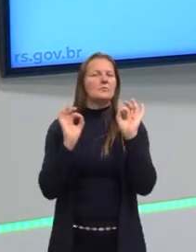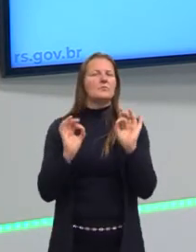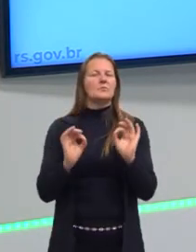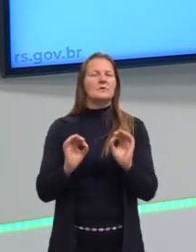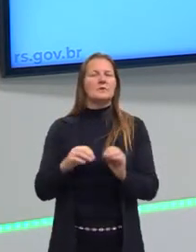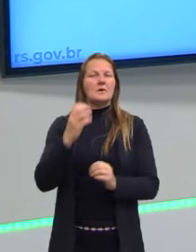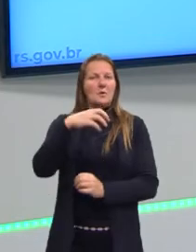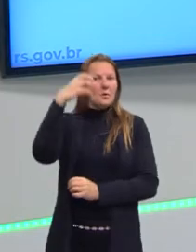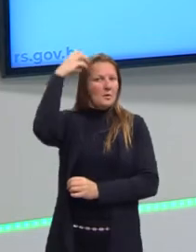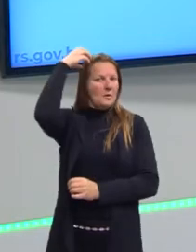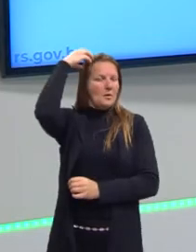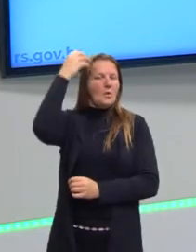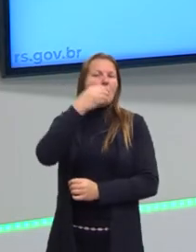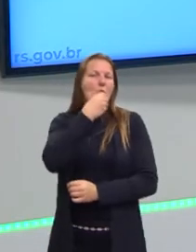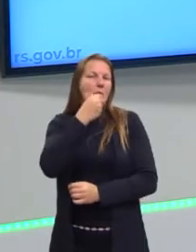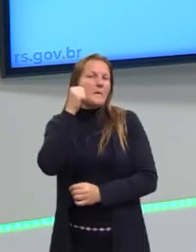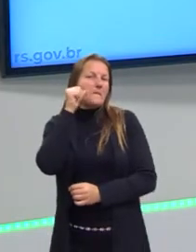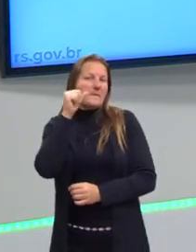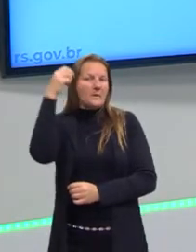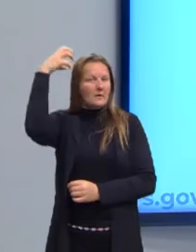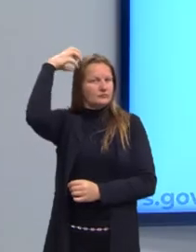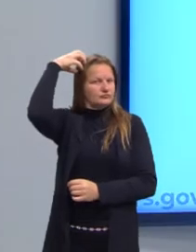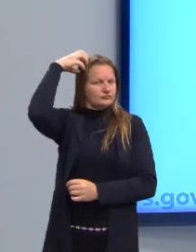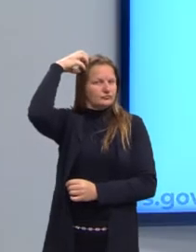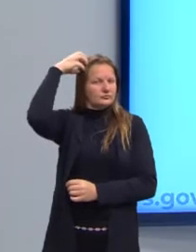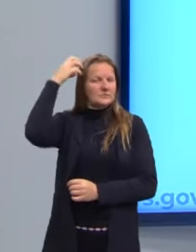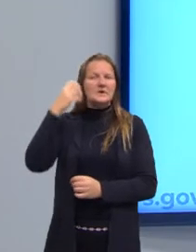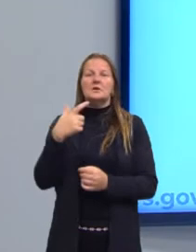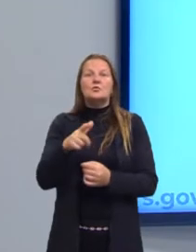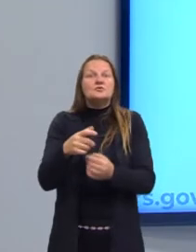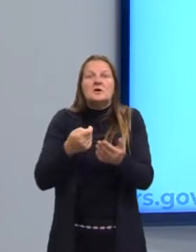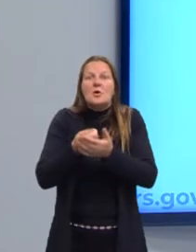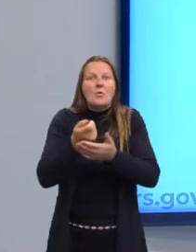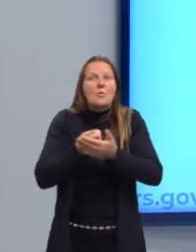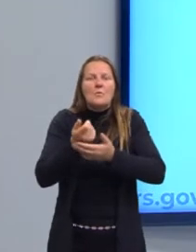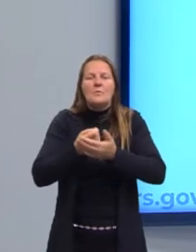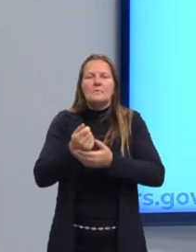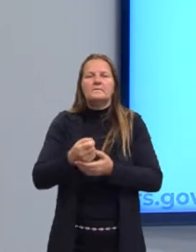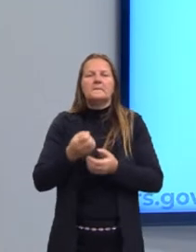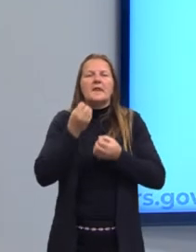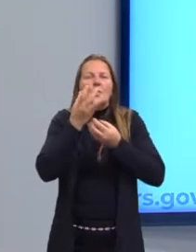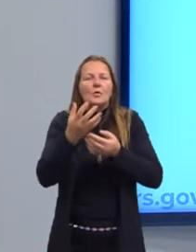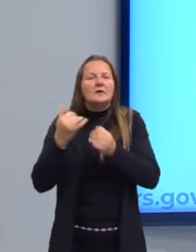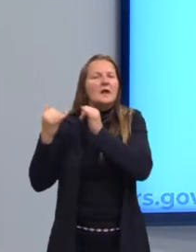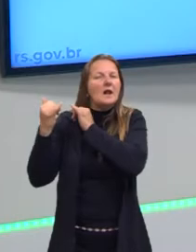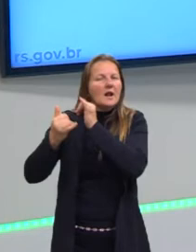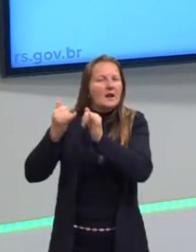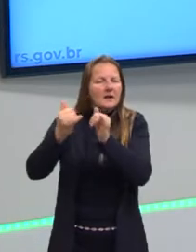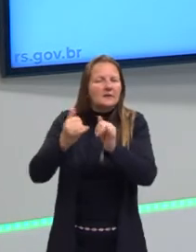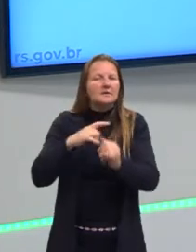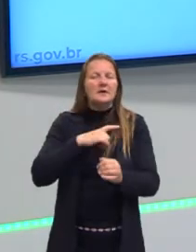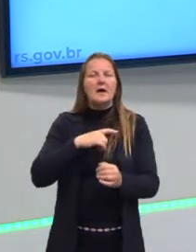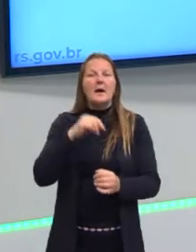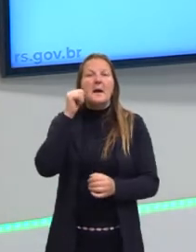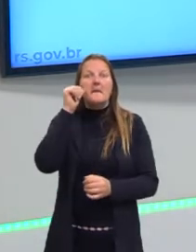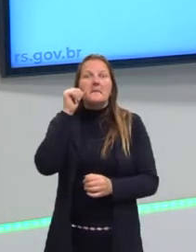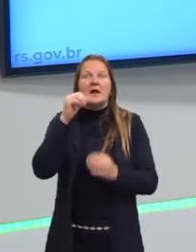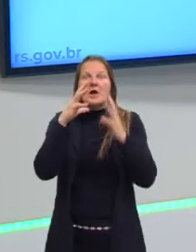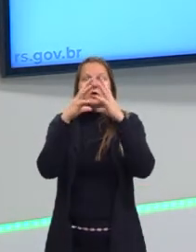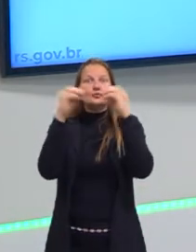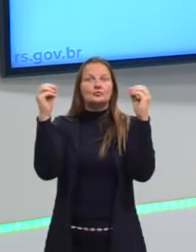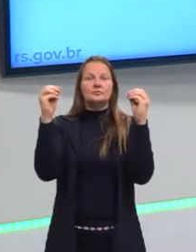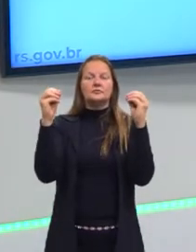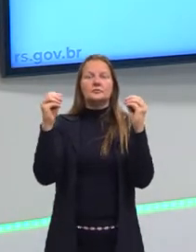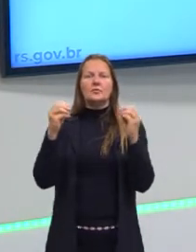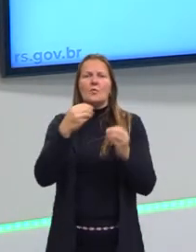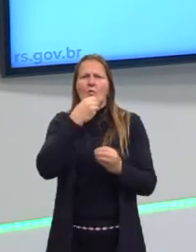príncipes e as princesas, porque não havia esse consumo. Conta-se uma lenda que uma princesa sumiu e ela estaria em determinado local